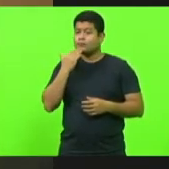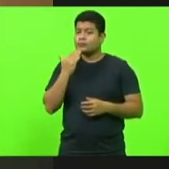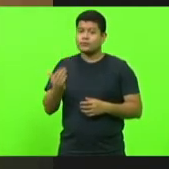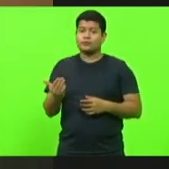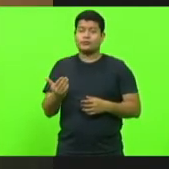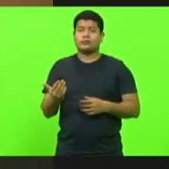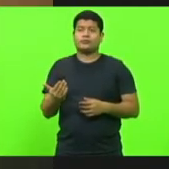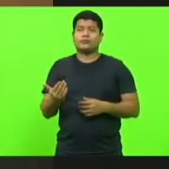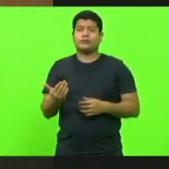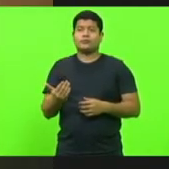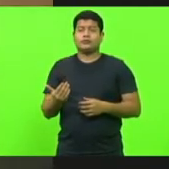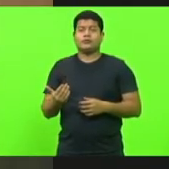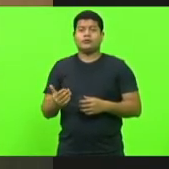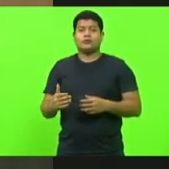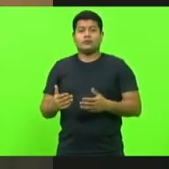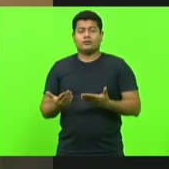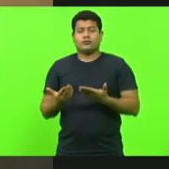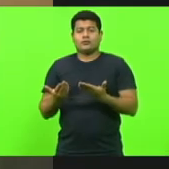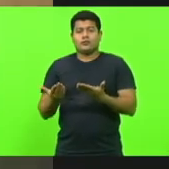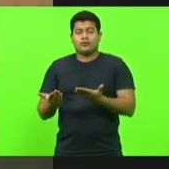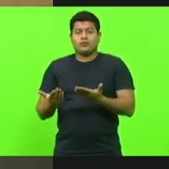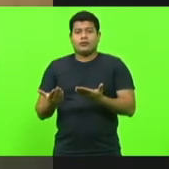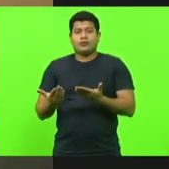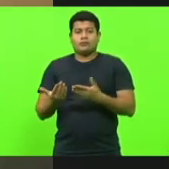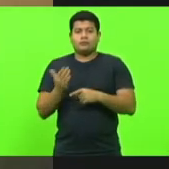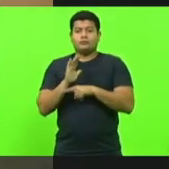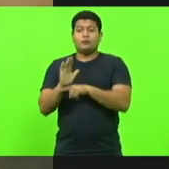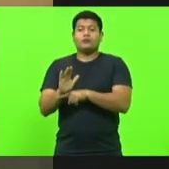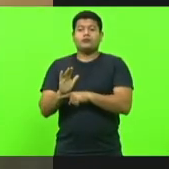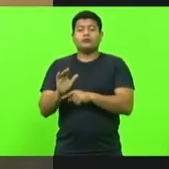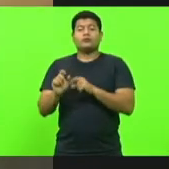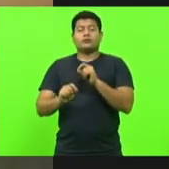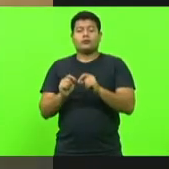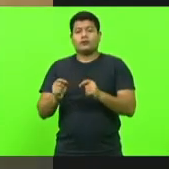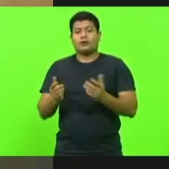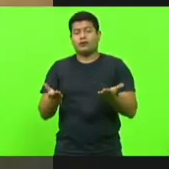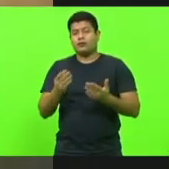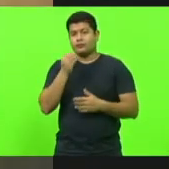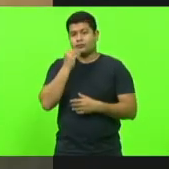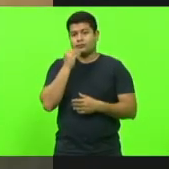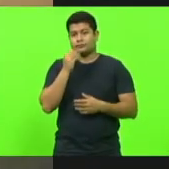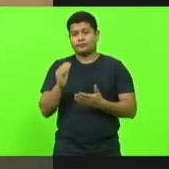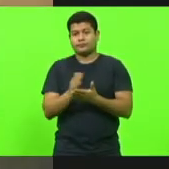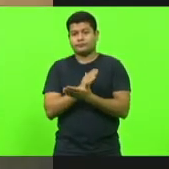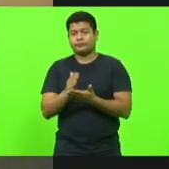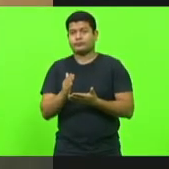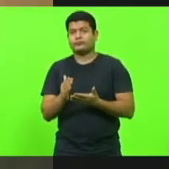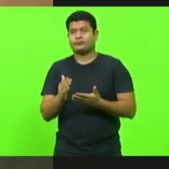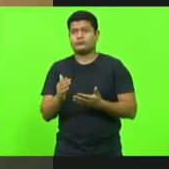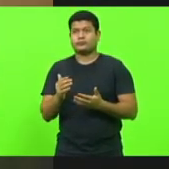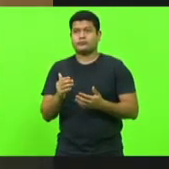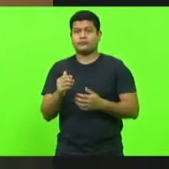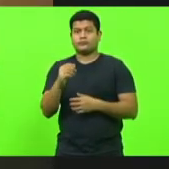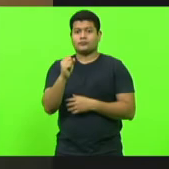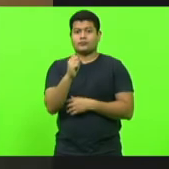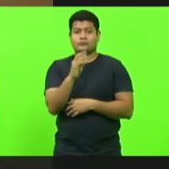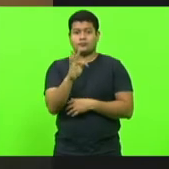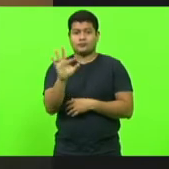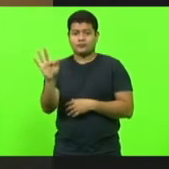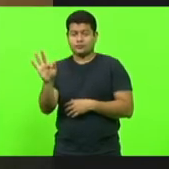qual que é a efetividade disso agora claro para as pessoas que estão inconformadas com algumas atitudes do STF